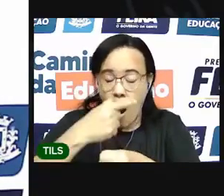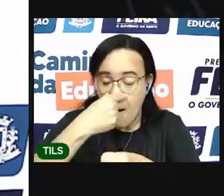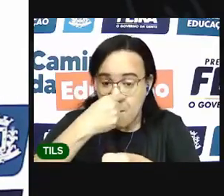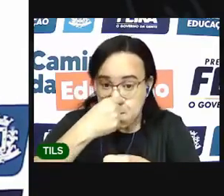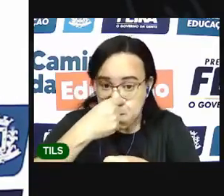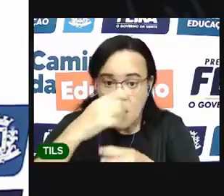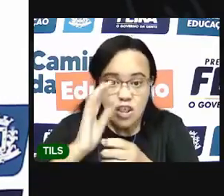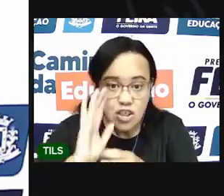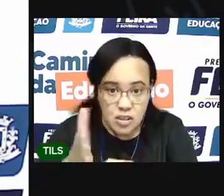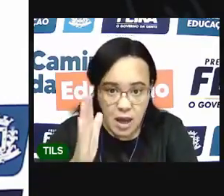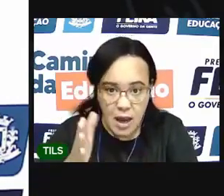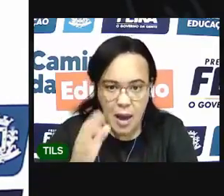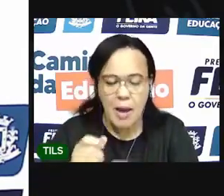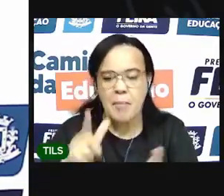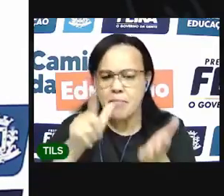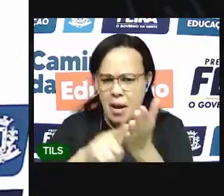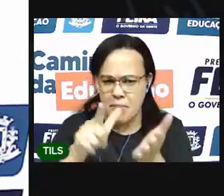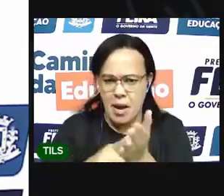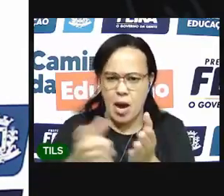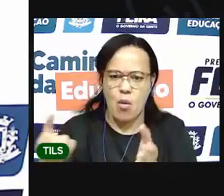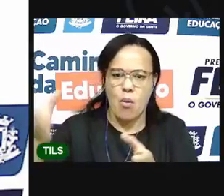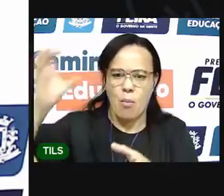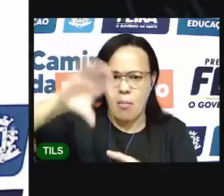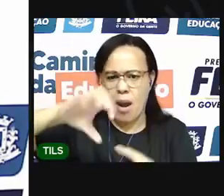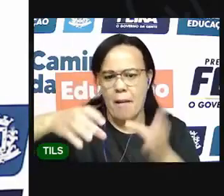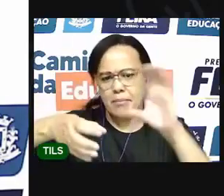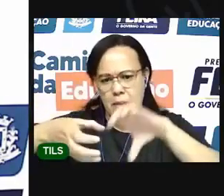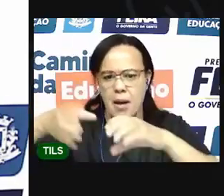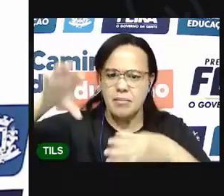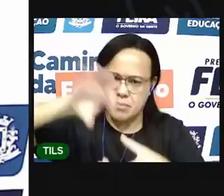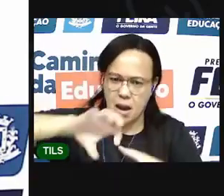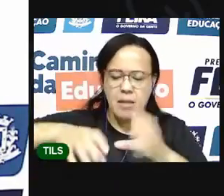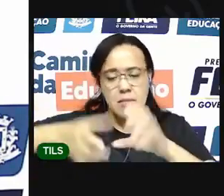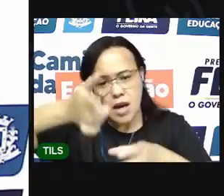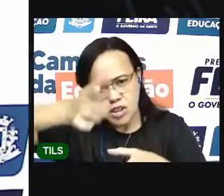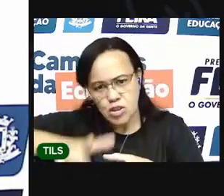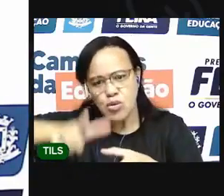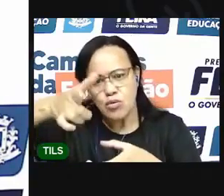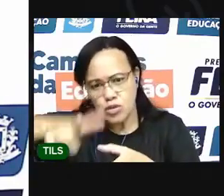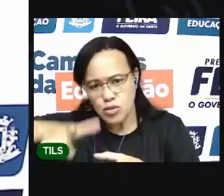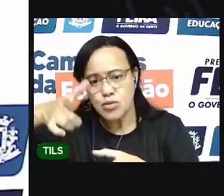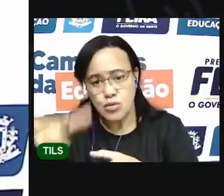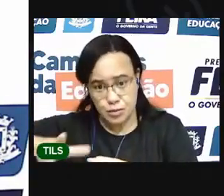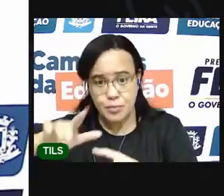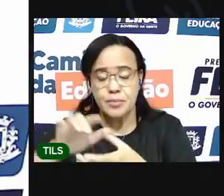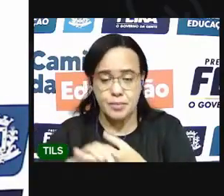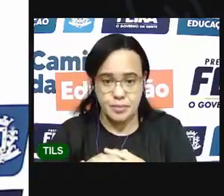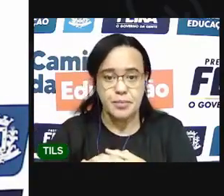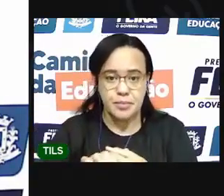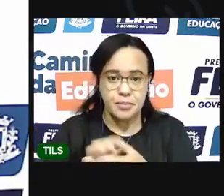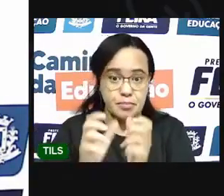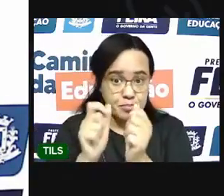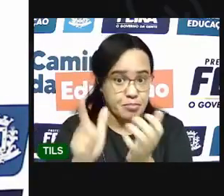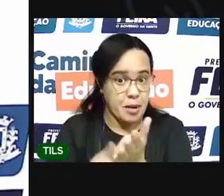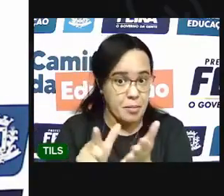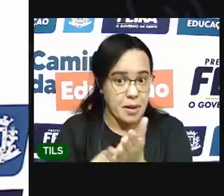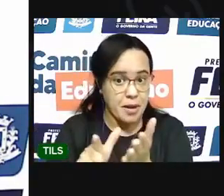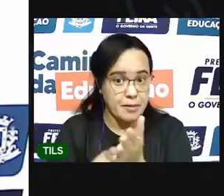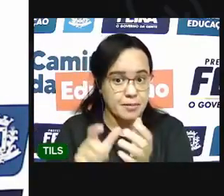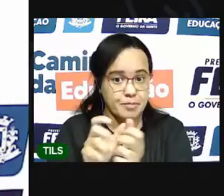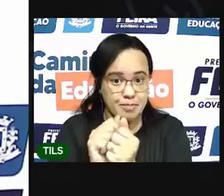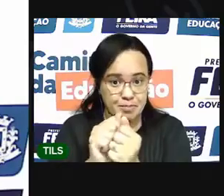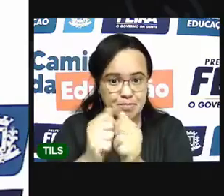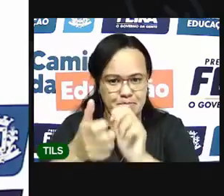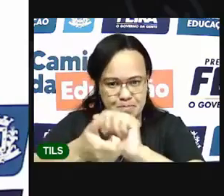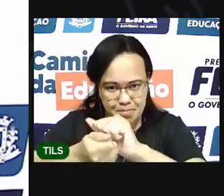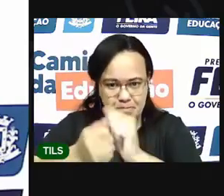coloca mais um papel, se a sua ainda estiver leve, você coloca mais um pedaço de papel amassado, tá?